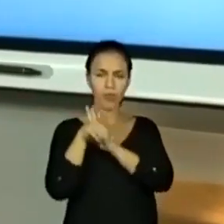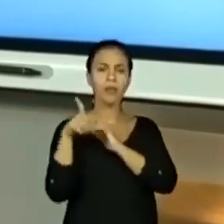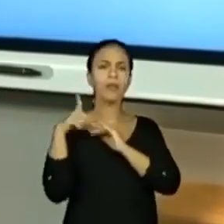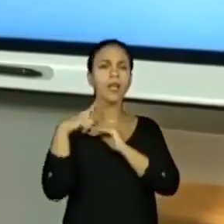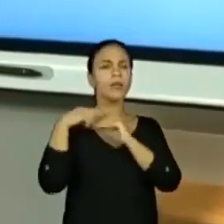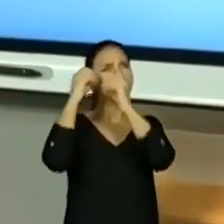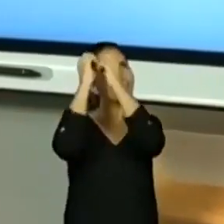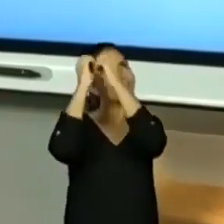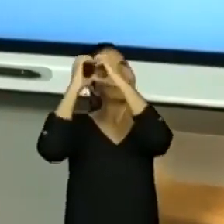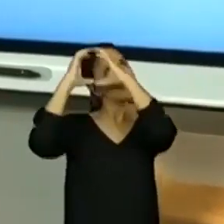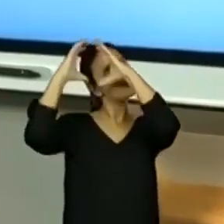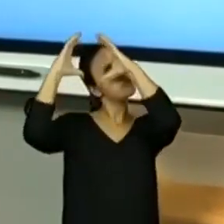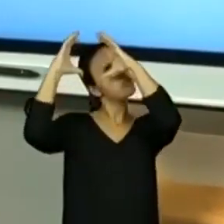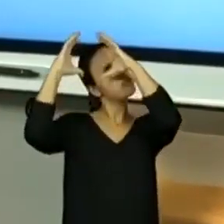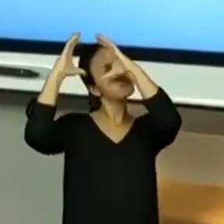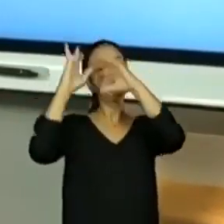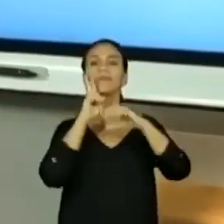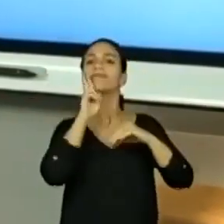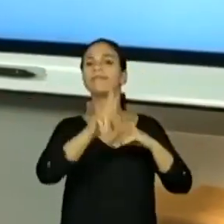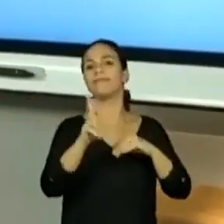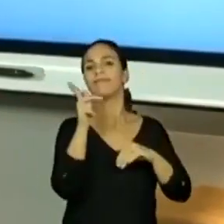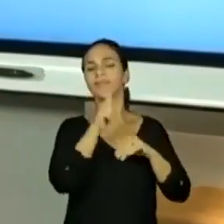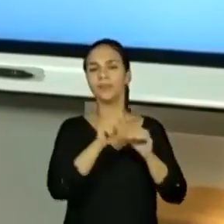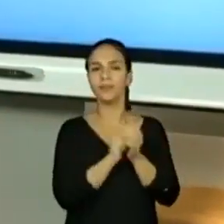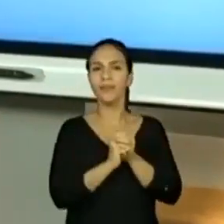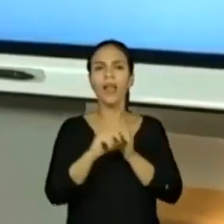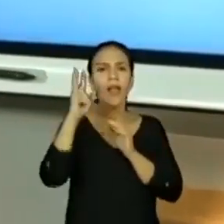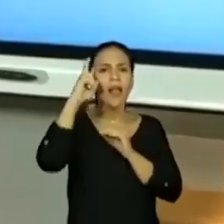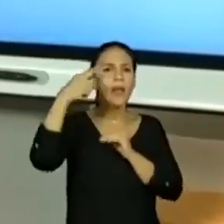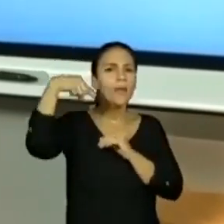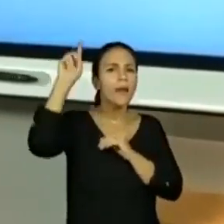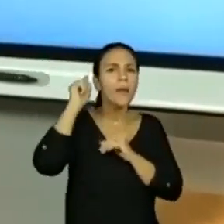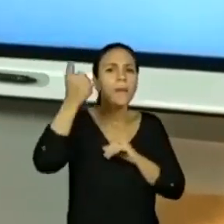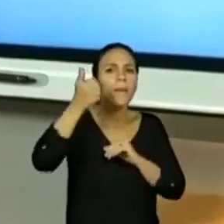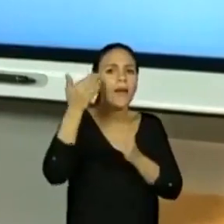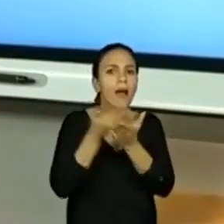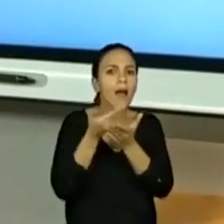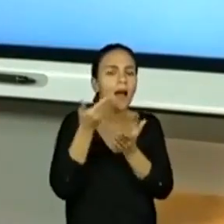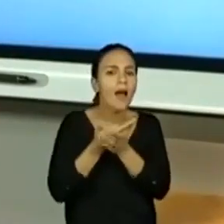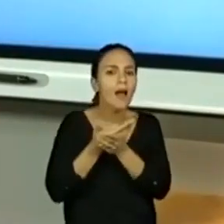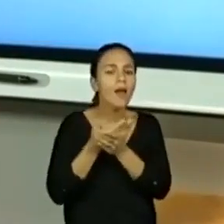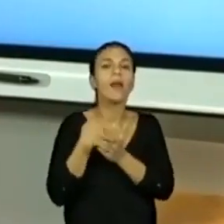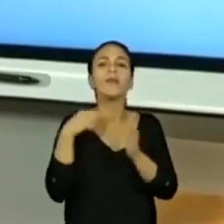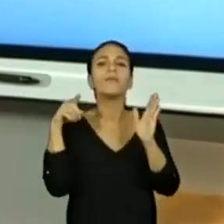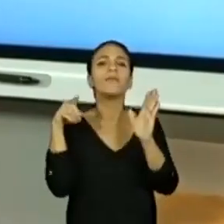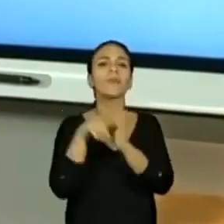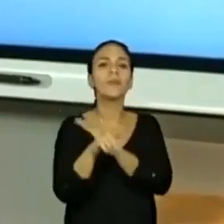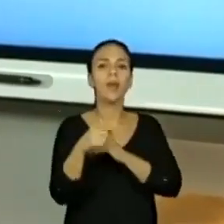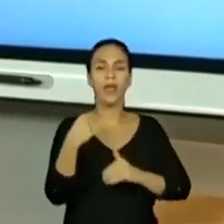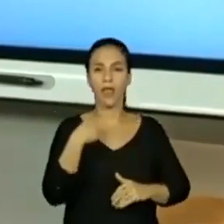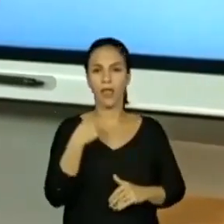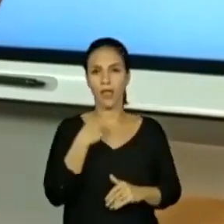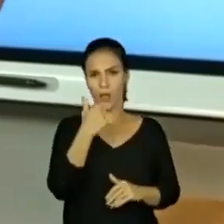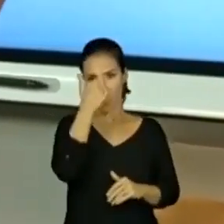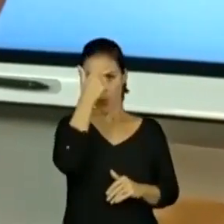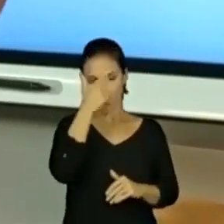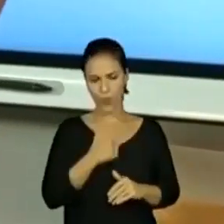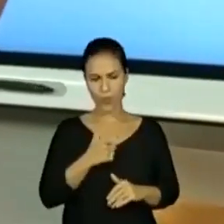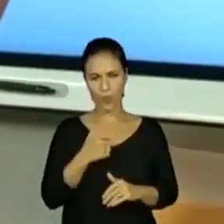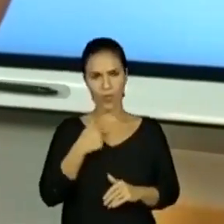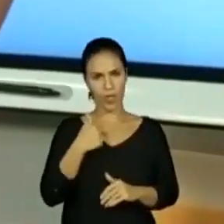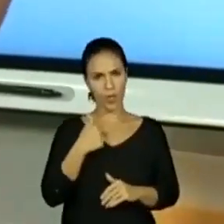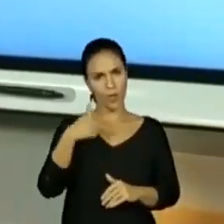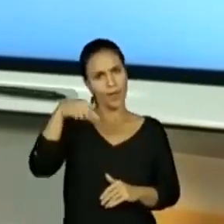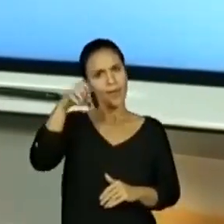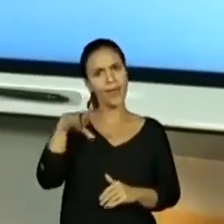A primeira pergunta foi aquela pergunta que eu trabalhei com vocês na primeira aula. Lembra? Quem sou eu no planeta Terra?